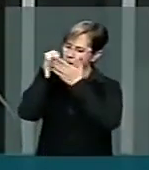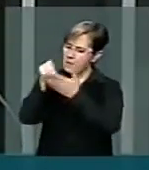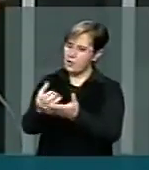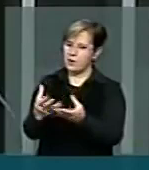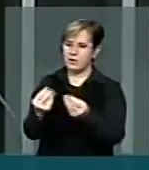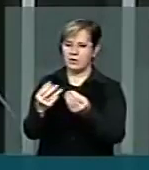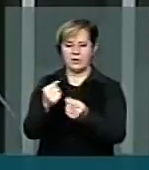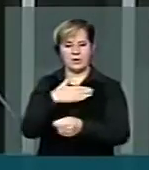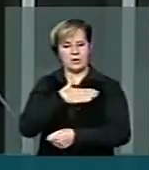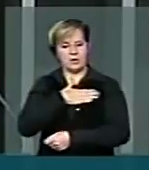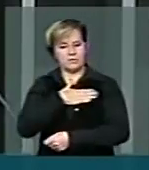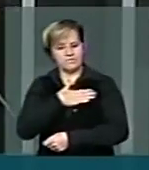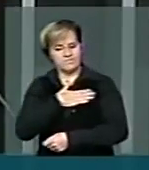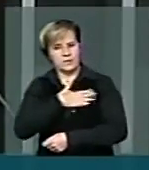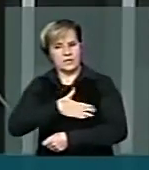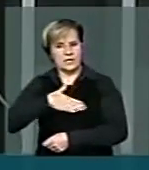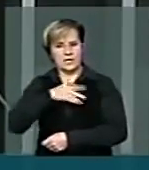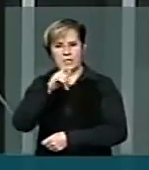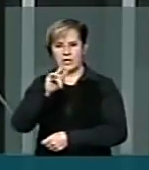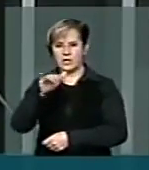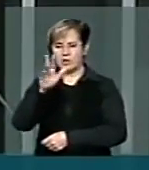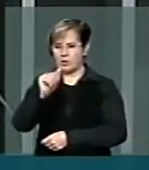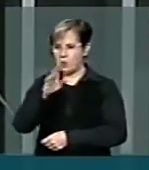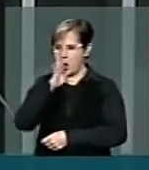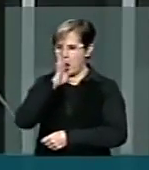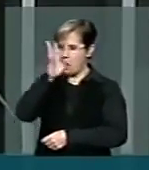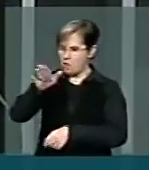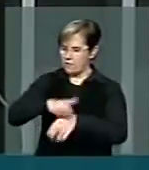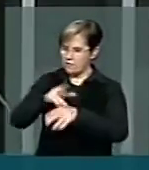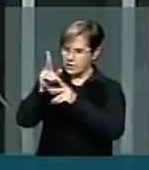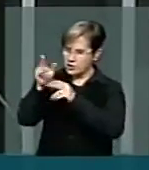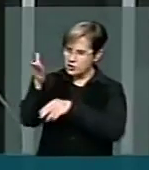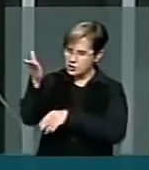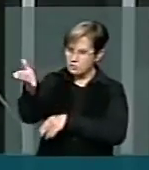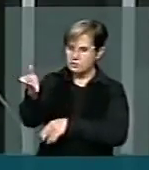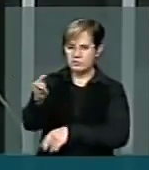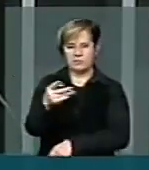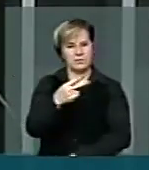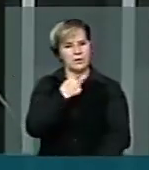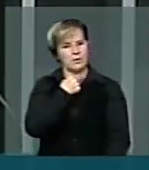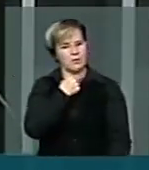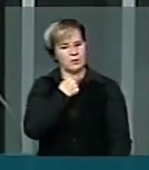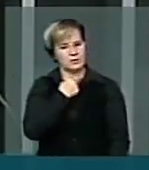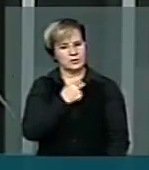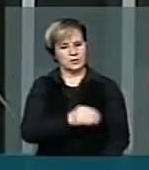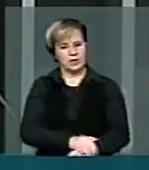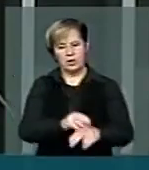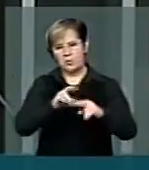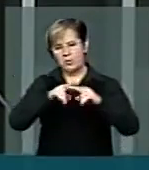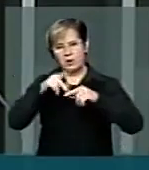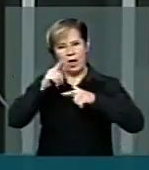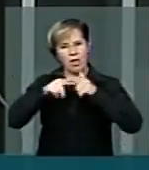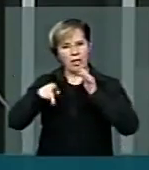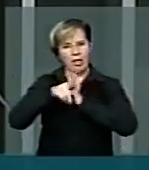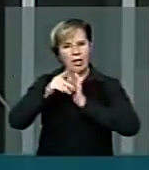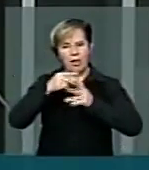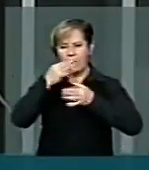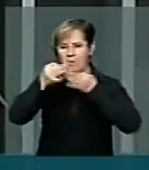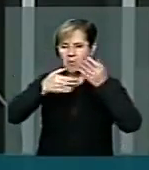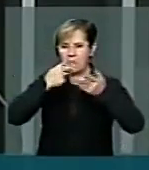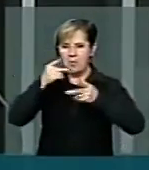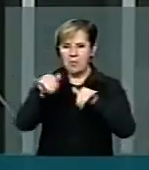esse querido Lula não pode ser ofendido por uma questão meramente política e